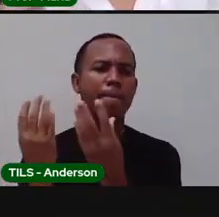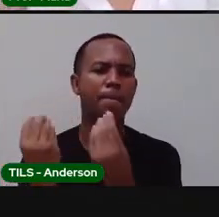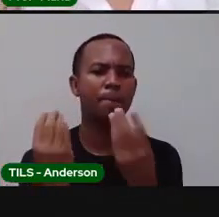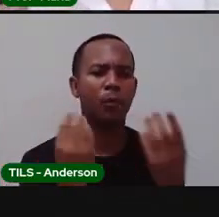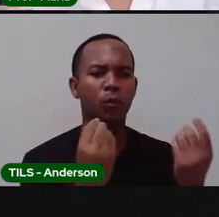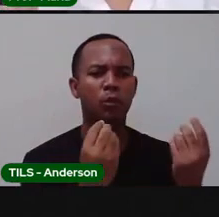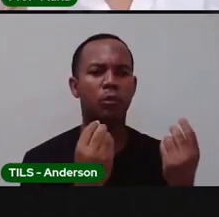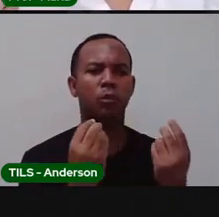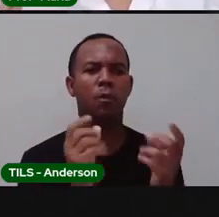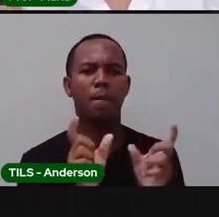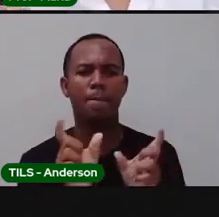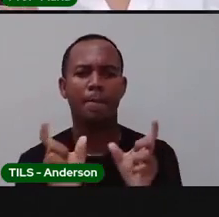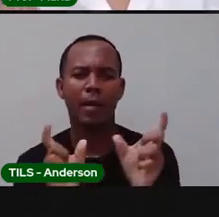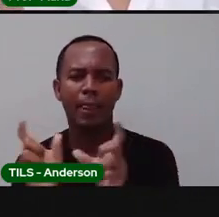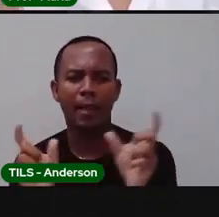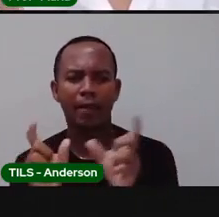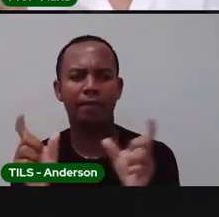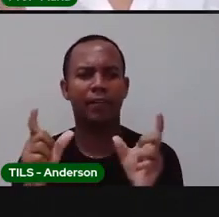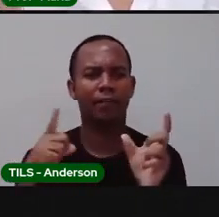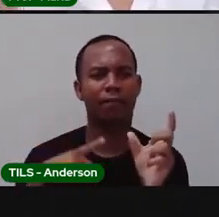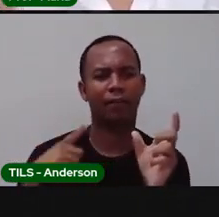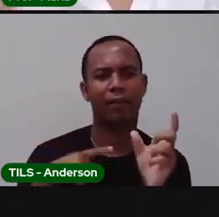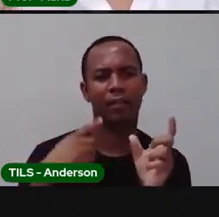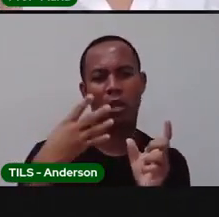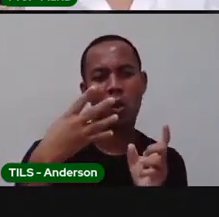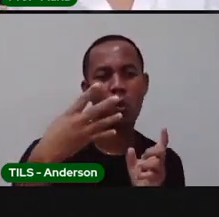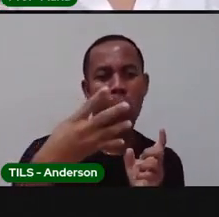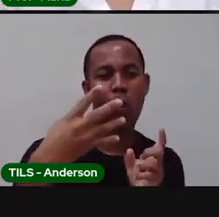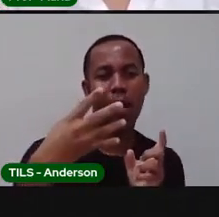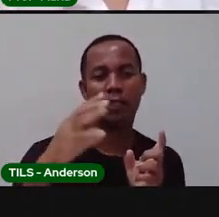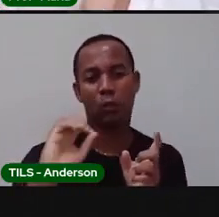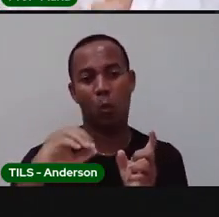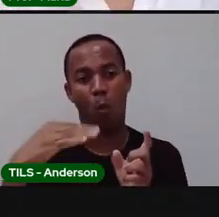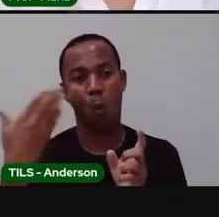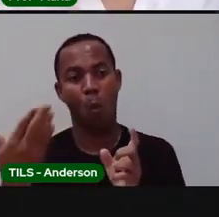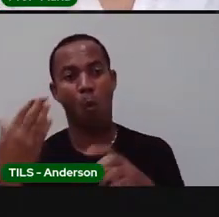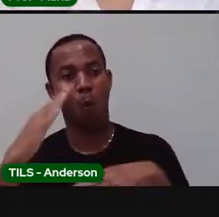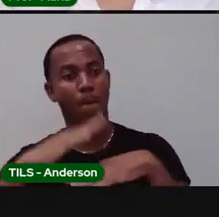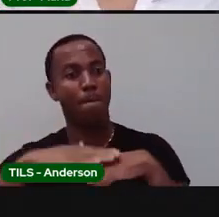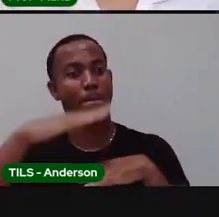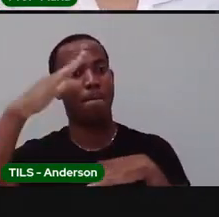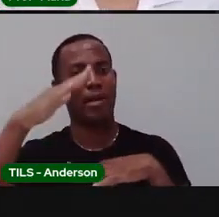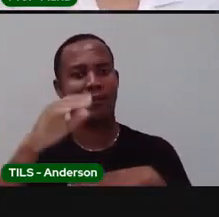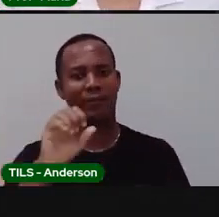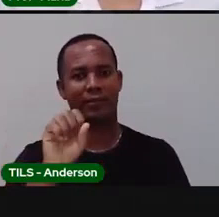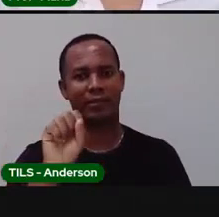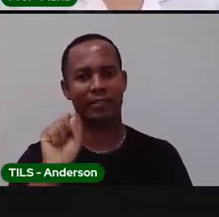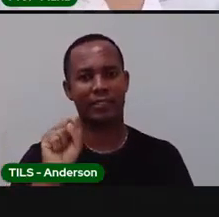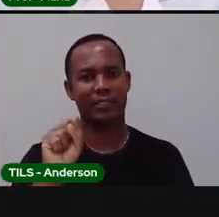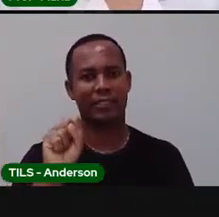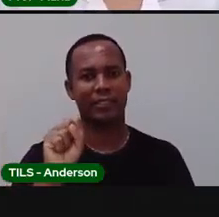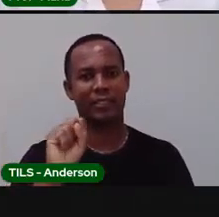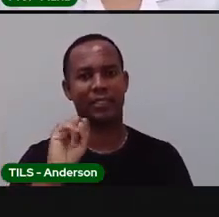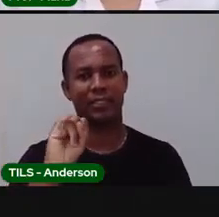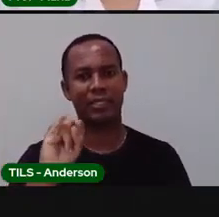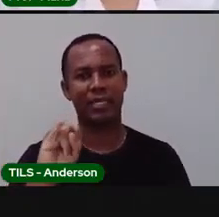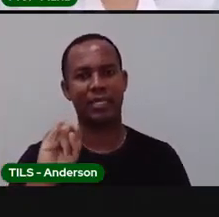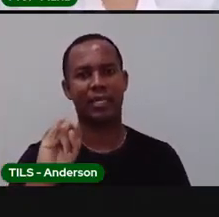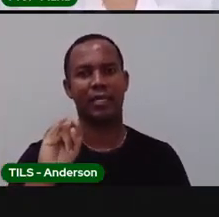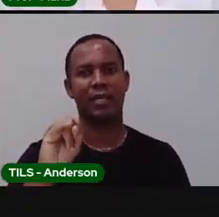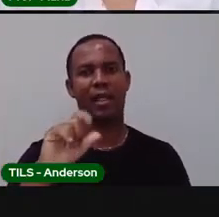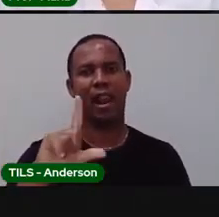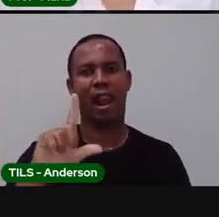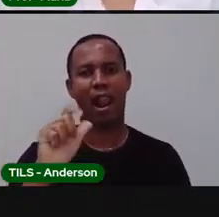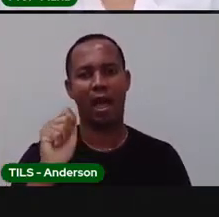possuem quatro ou mais sílabas. Olha lá. Presta atenção na boca da pró